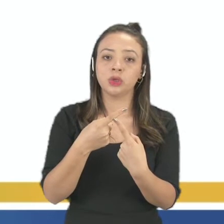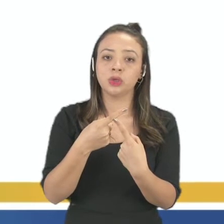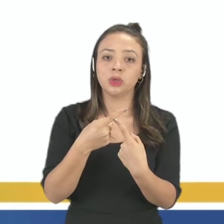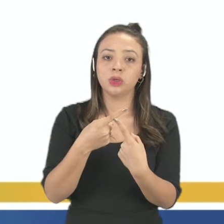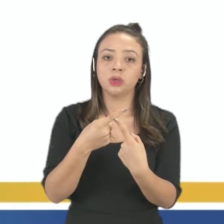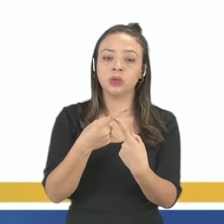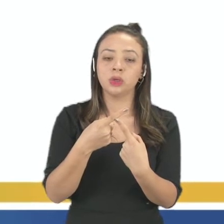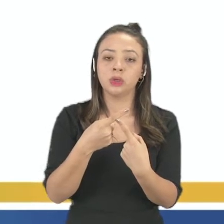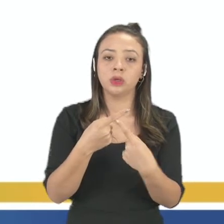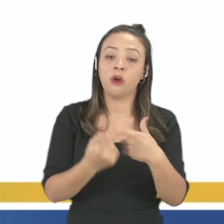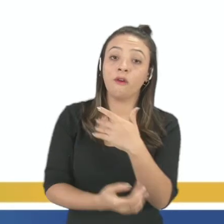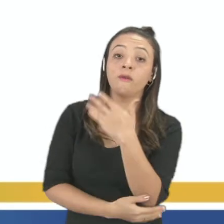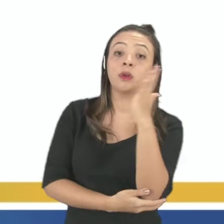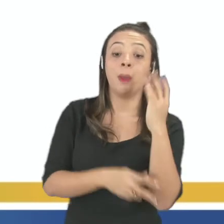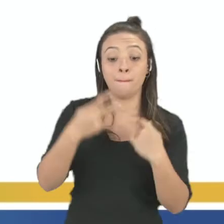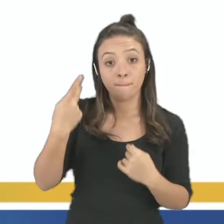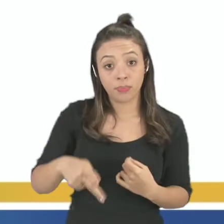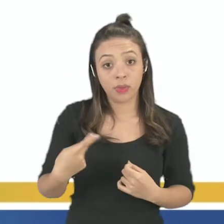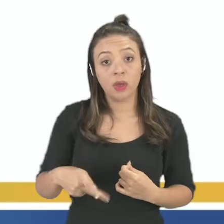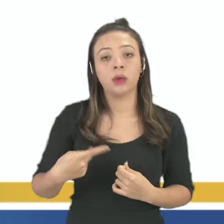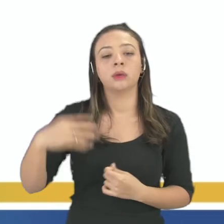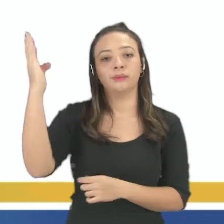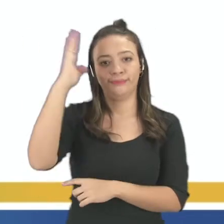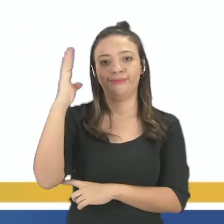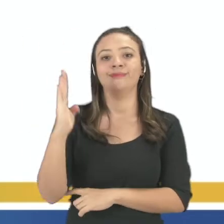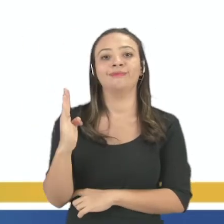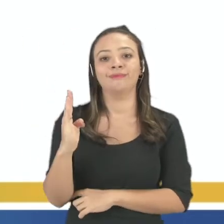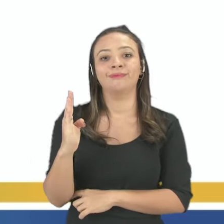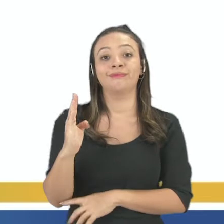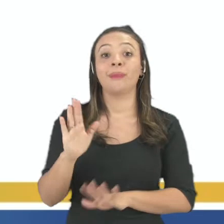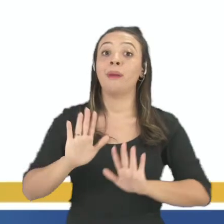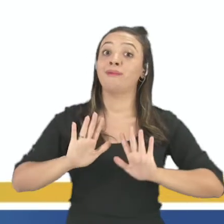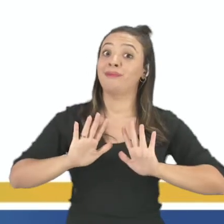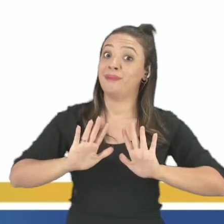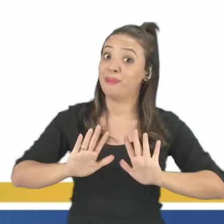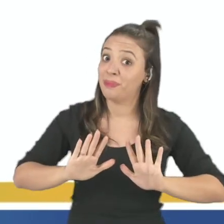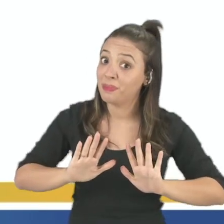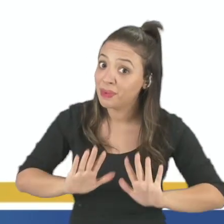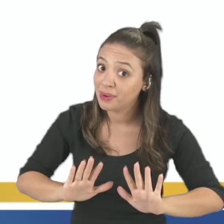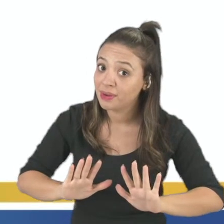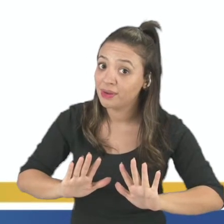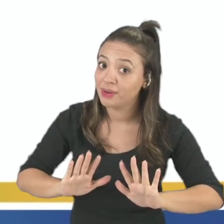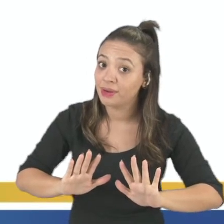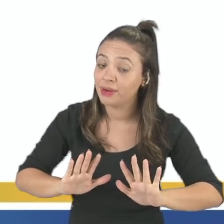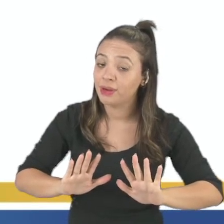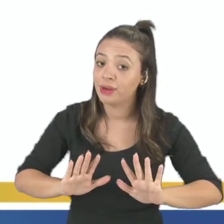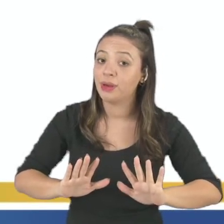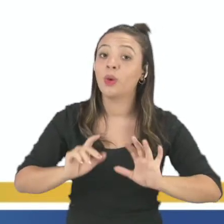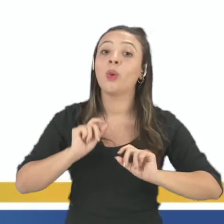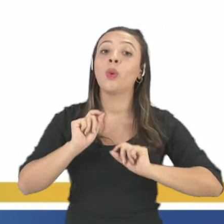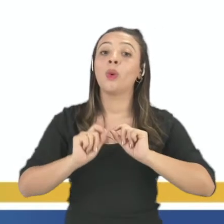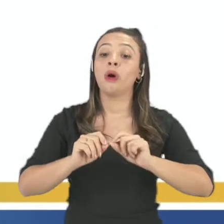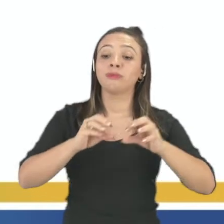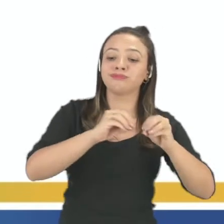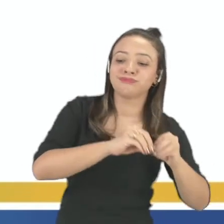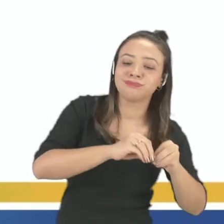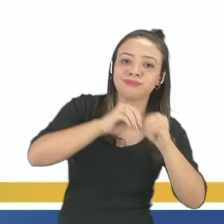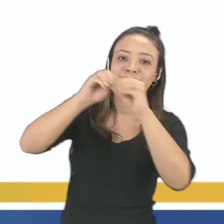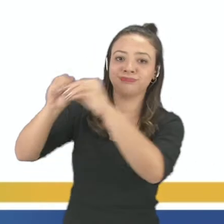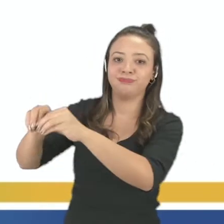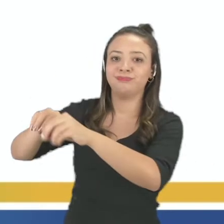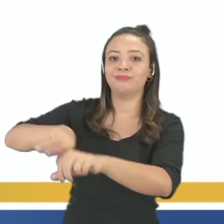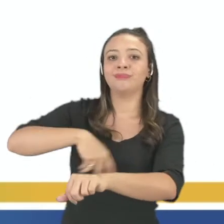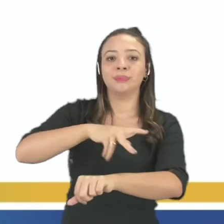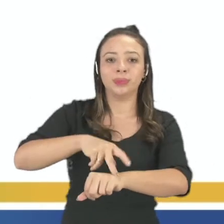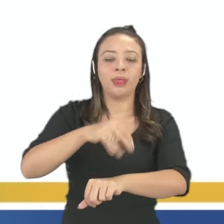daqui do país, daqui do Brasil. Mas, foi levado para outros países,